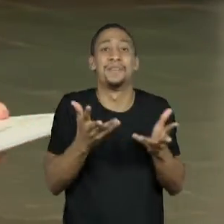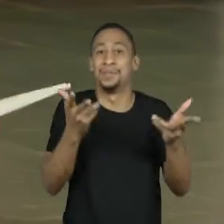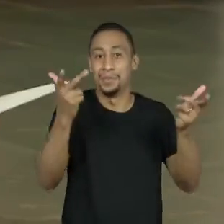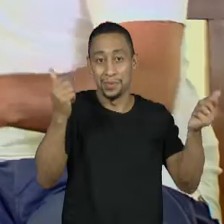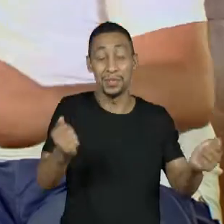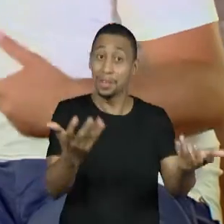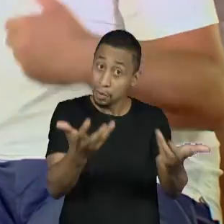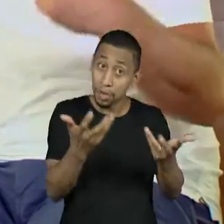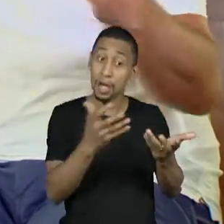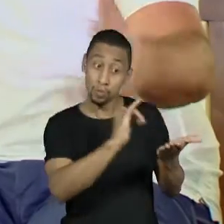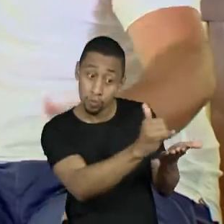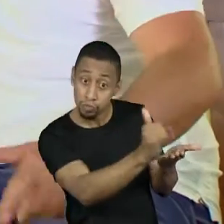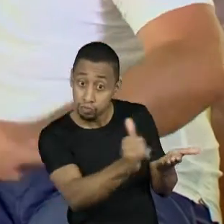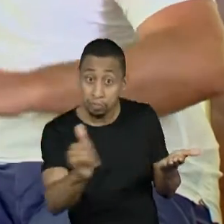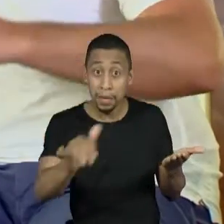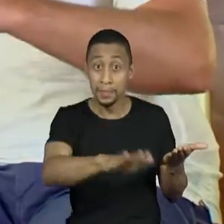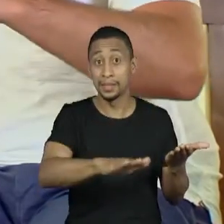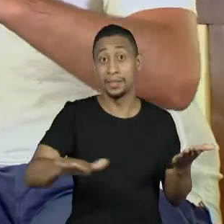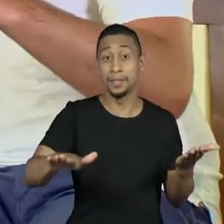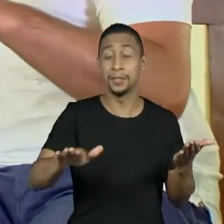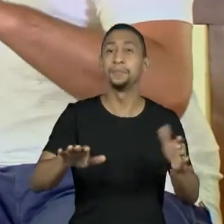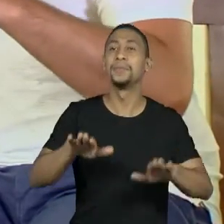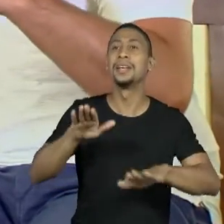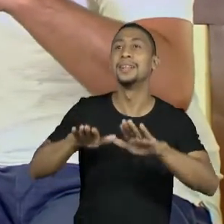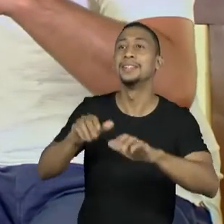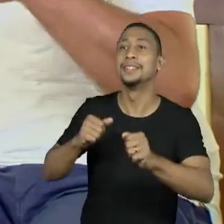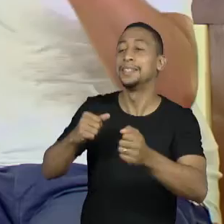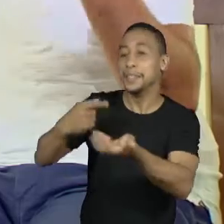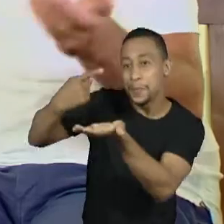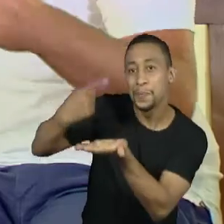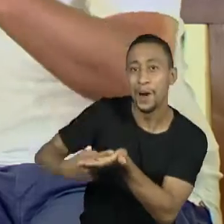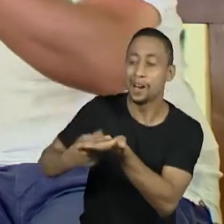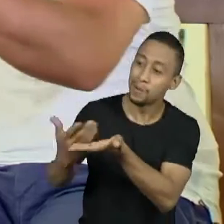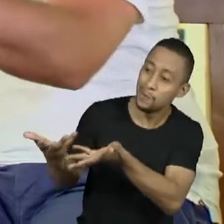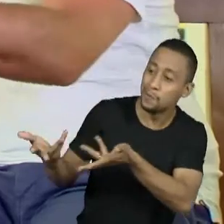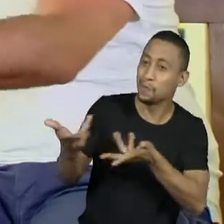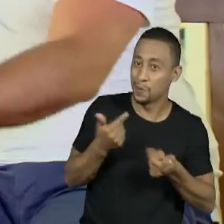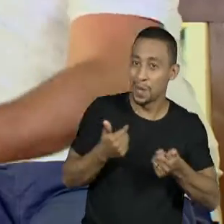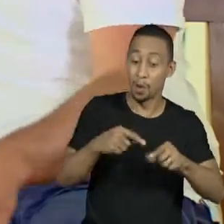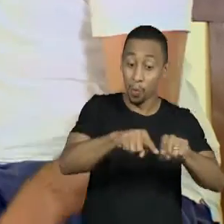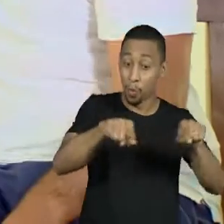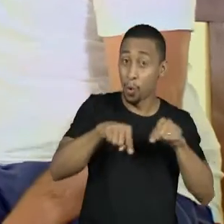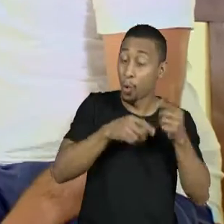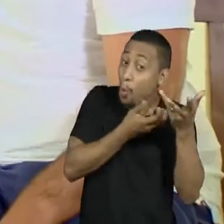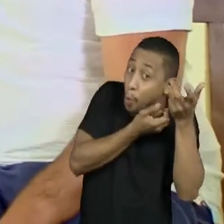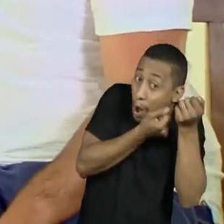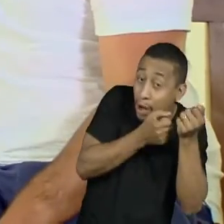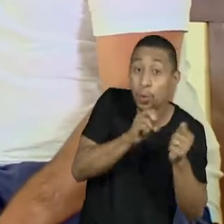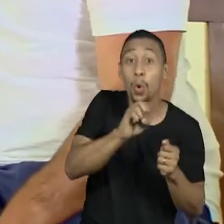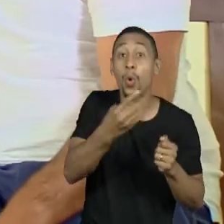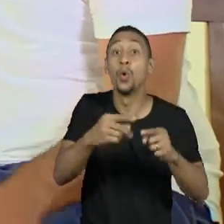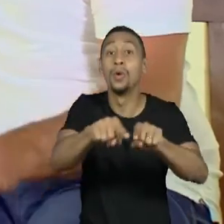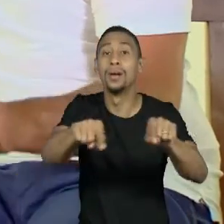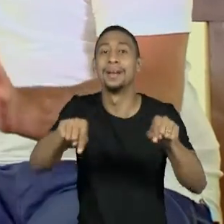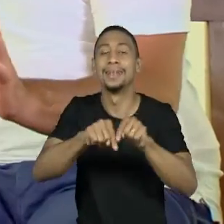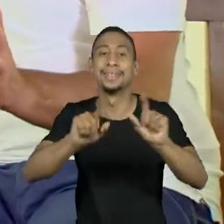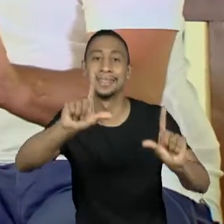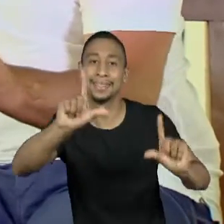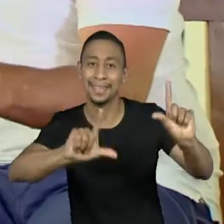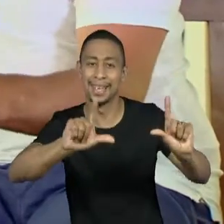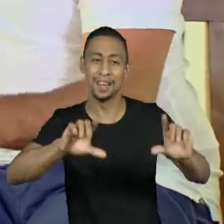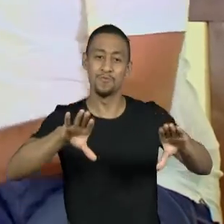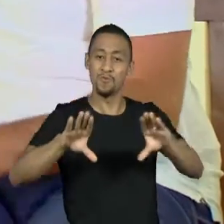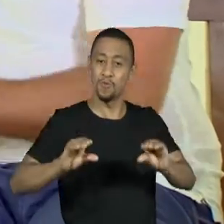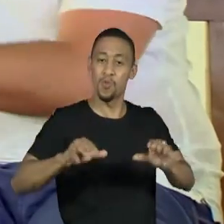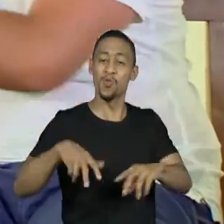as crianças. Hoje a gente lê no quarto com eles, lê no nosso quarto, lê na sala, mas a gente ainda quer ter um